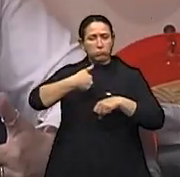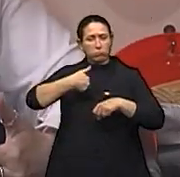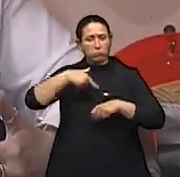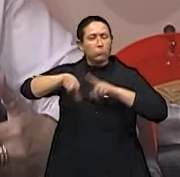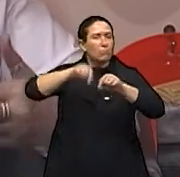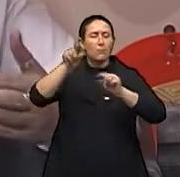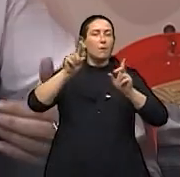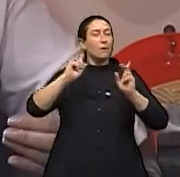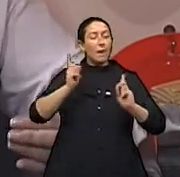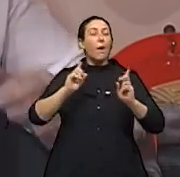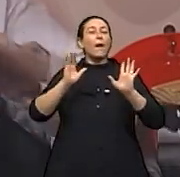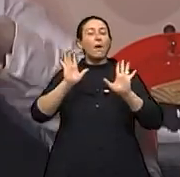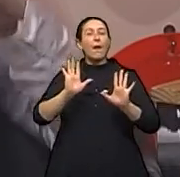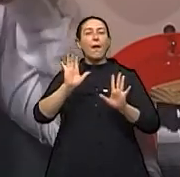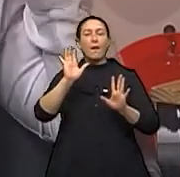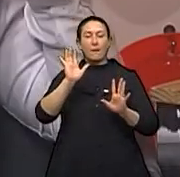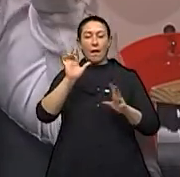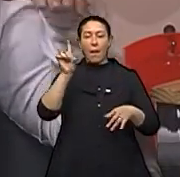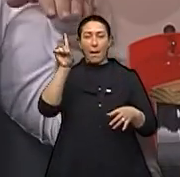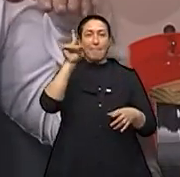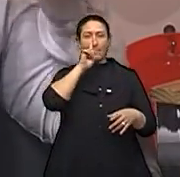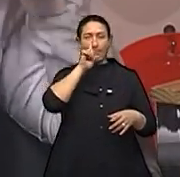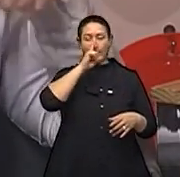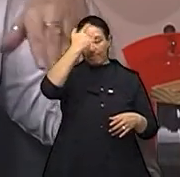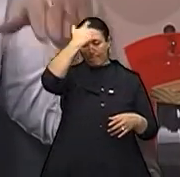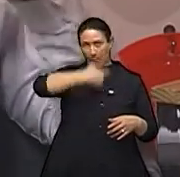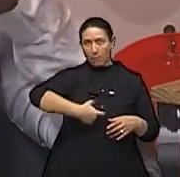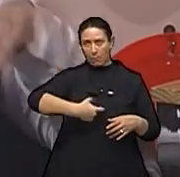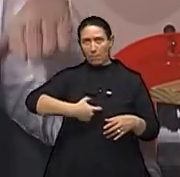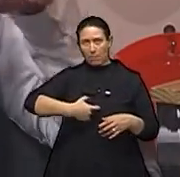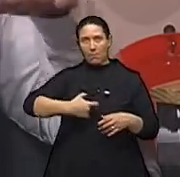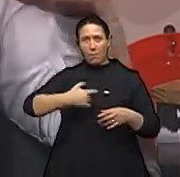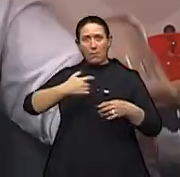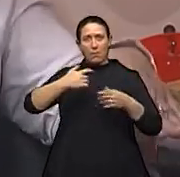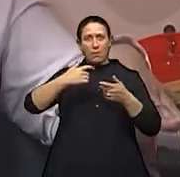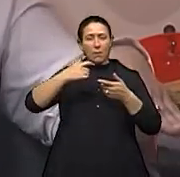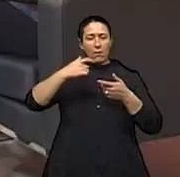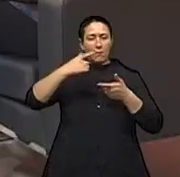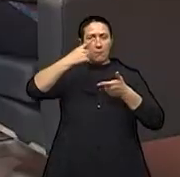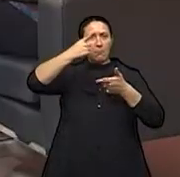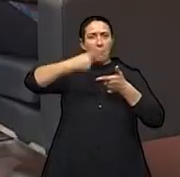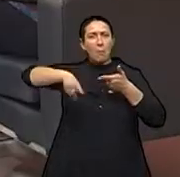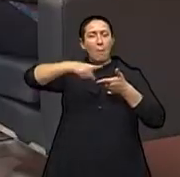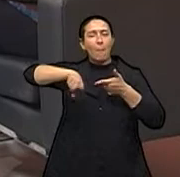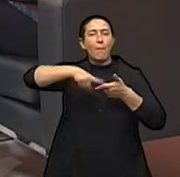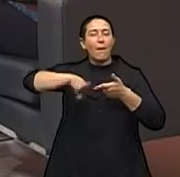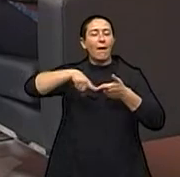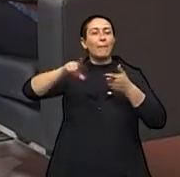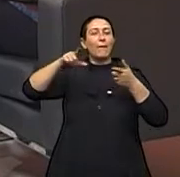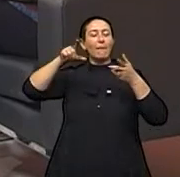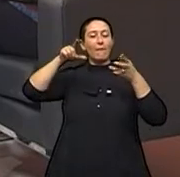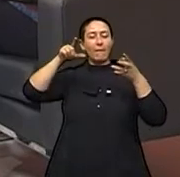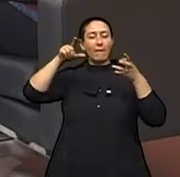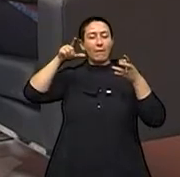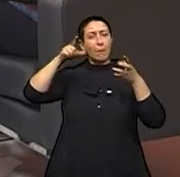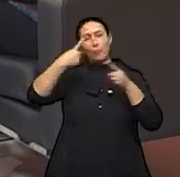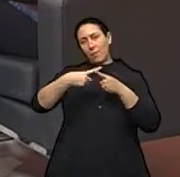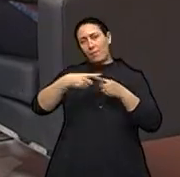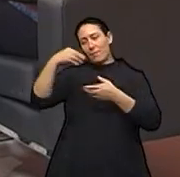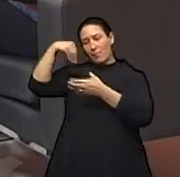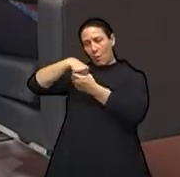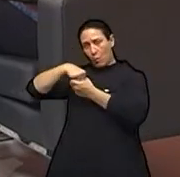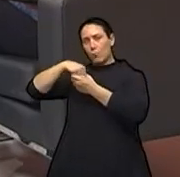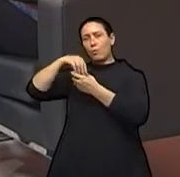A mãe passa, para de ser a causa de todos os problemas, porque normalmente num consultório a